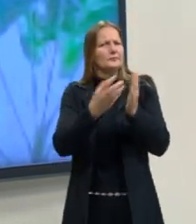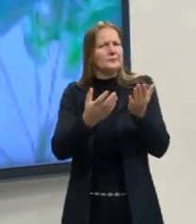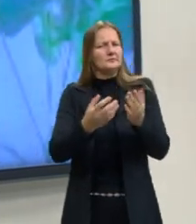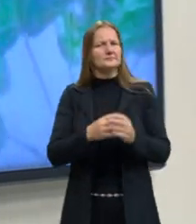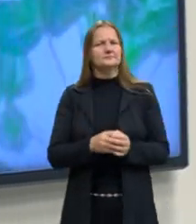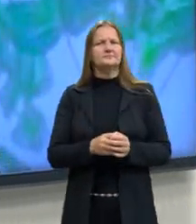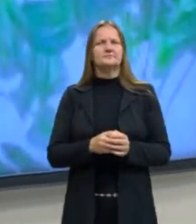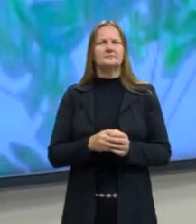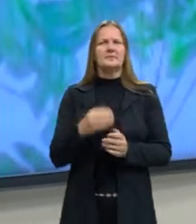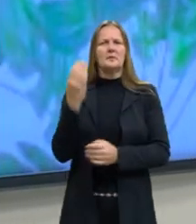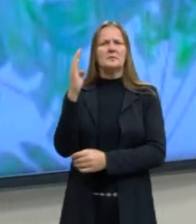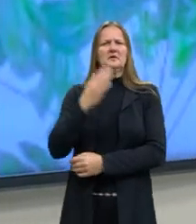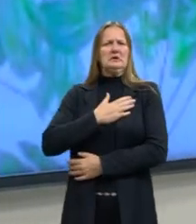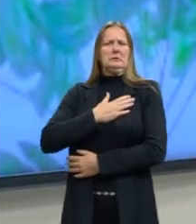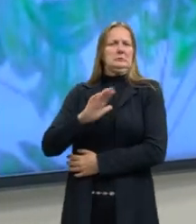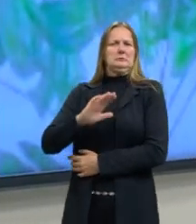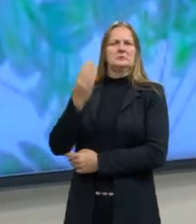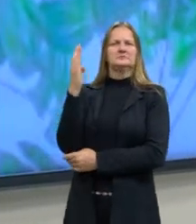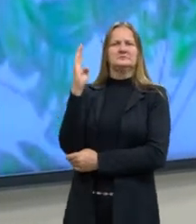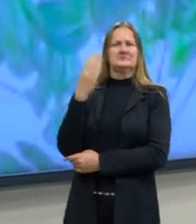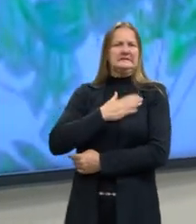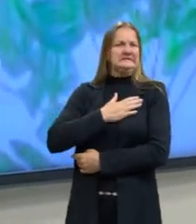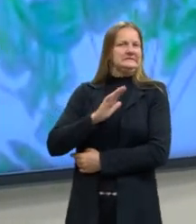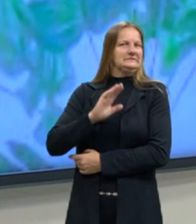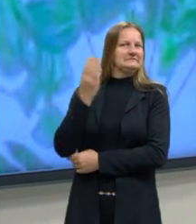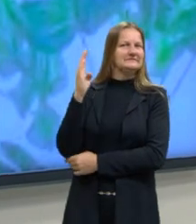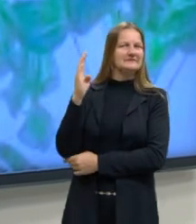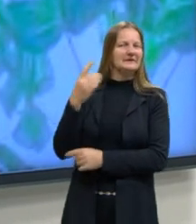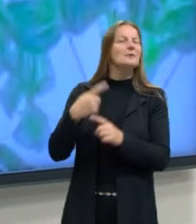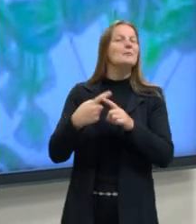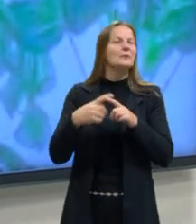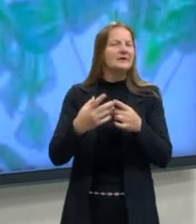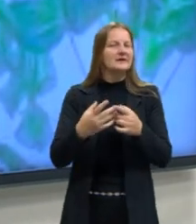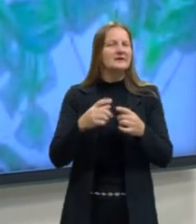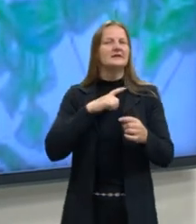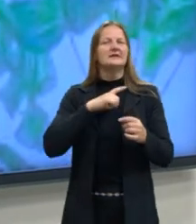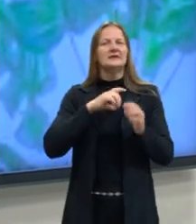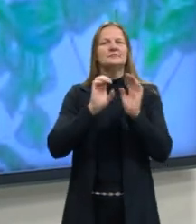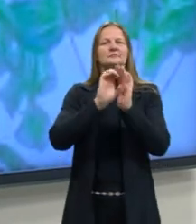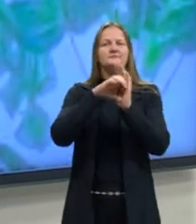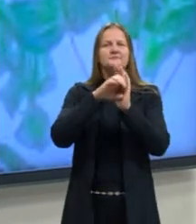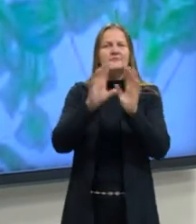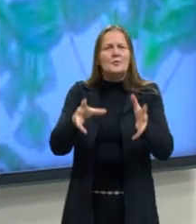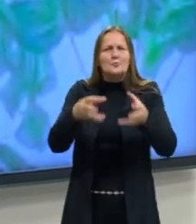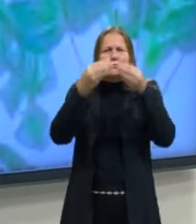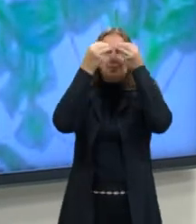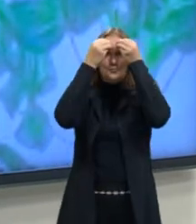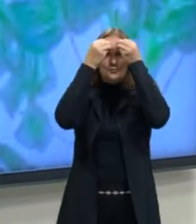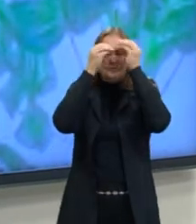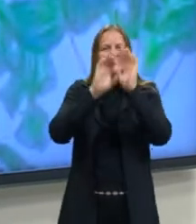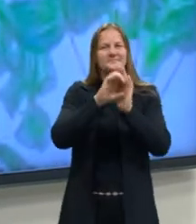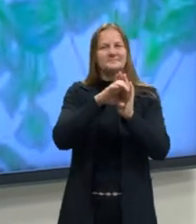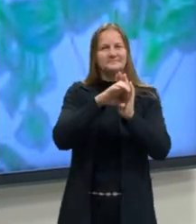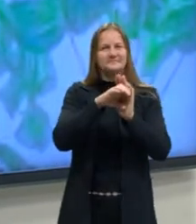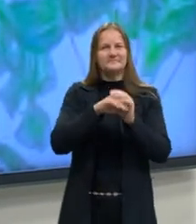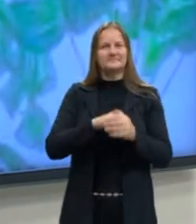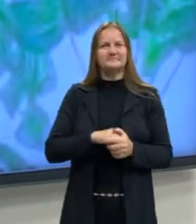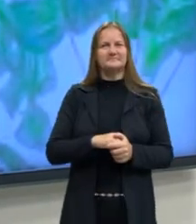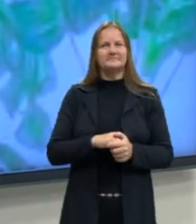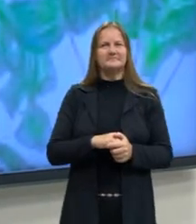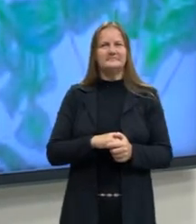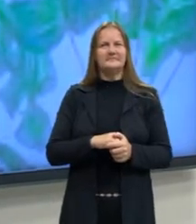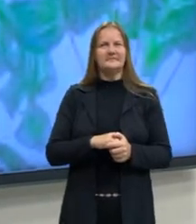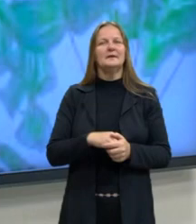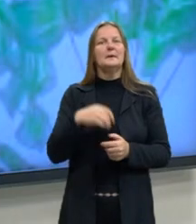de Biologia. Muita gente já me falou que não gosta de Biologia porque tem essa decoreba de conceitos, né? Ai, gente,